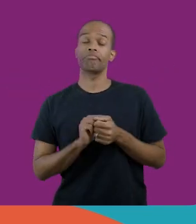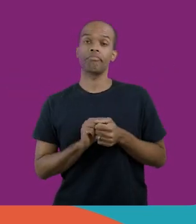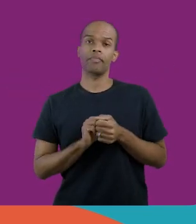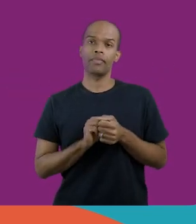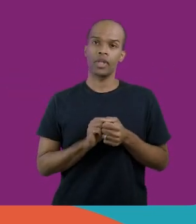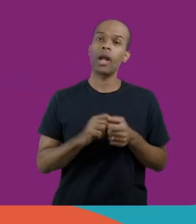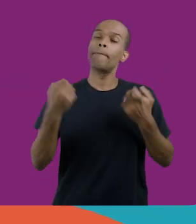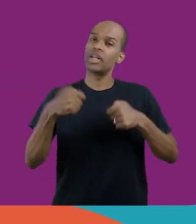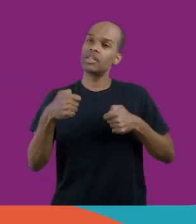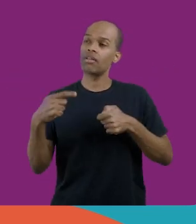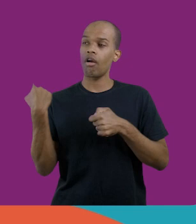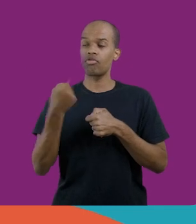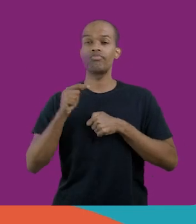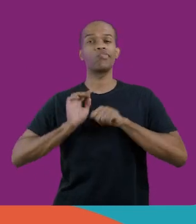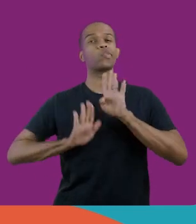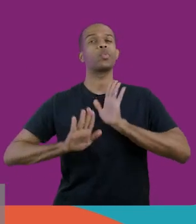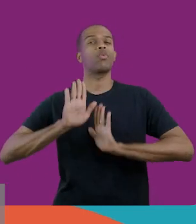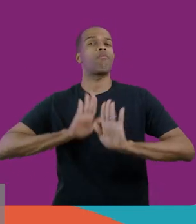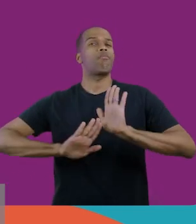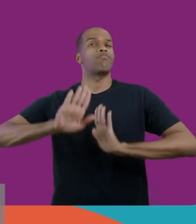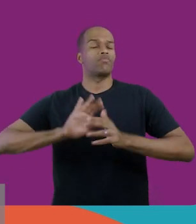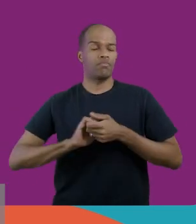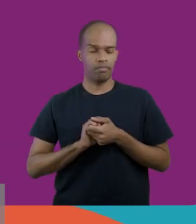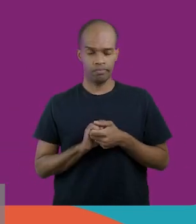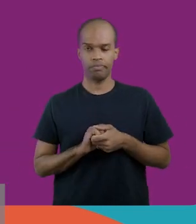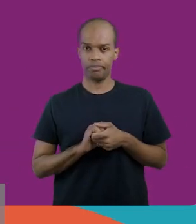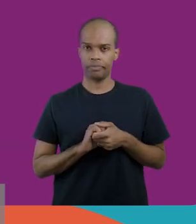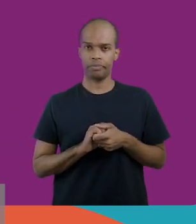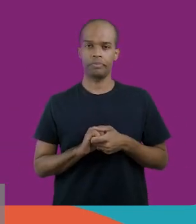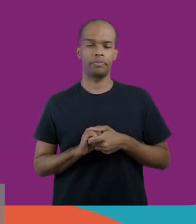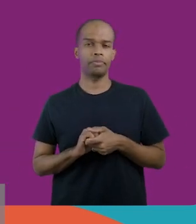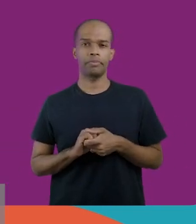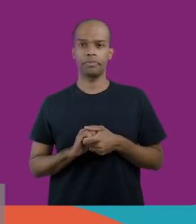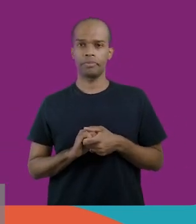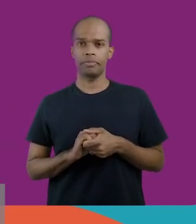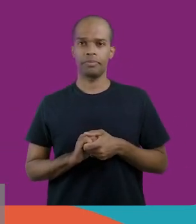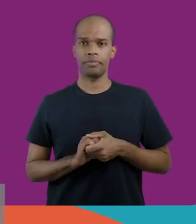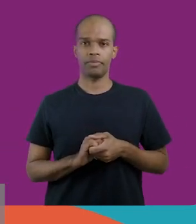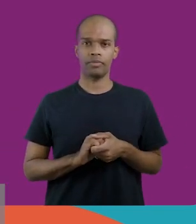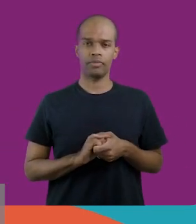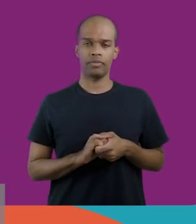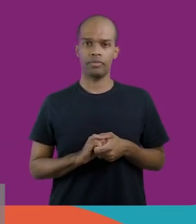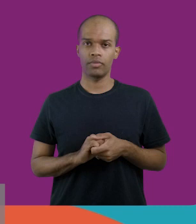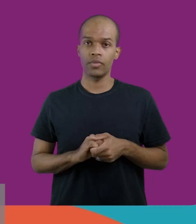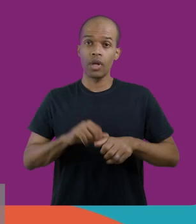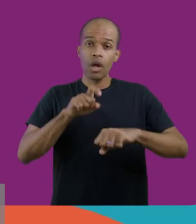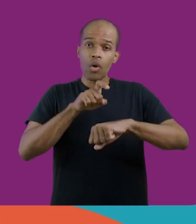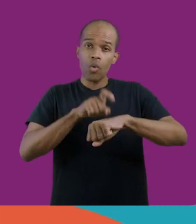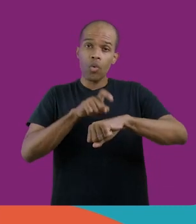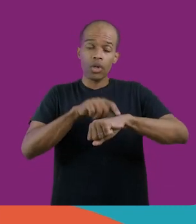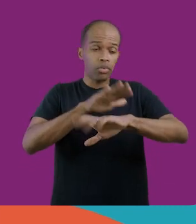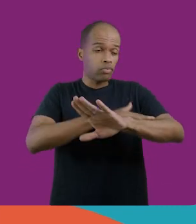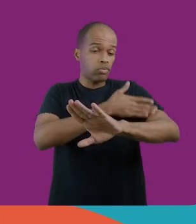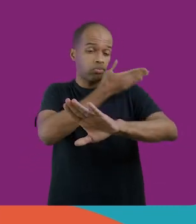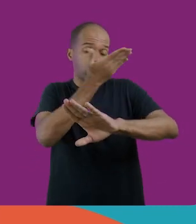a gente tem que ter um certo cuidado em que a educação em tempo integral,